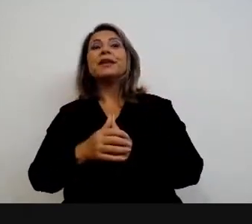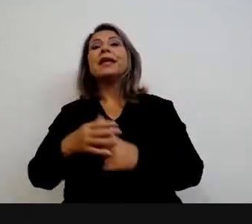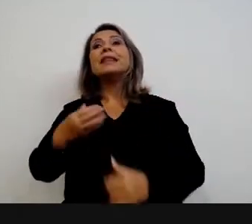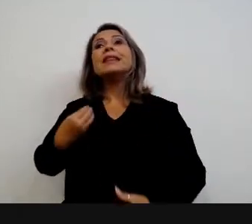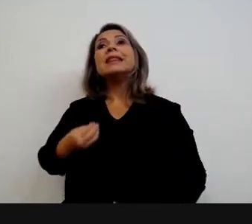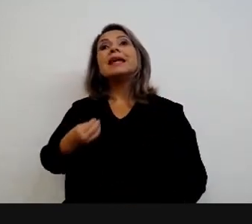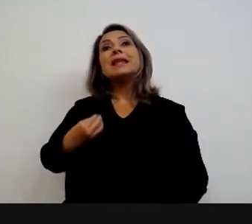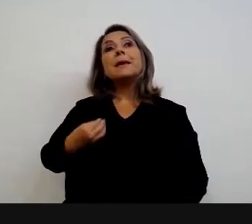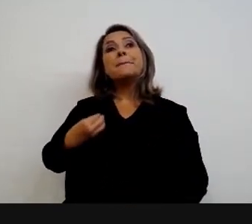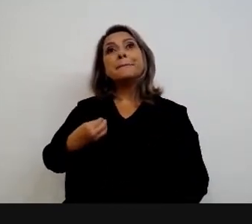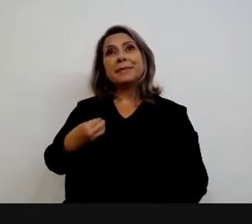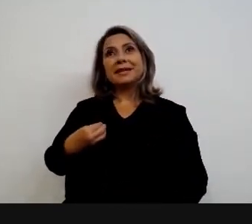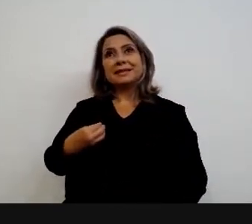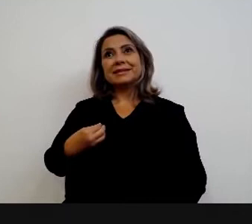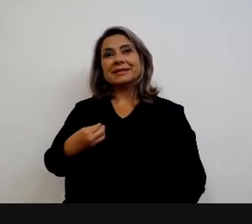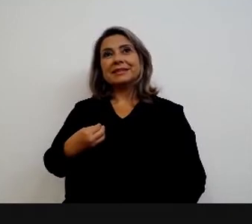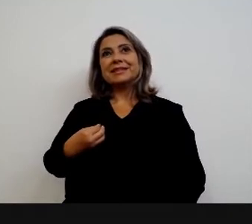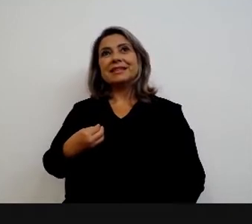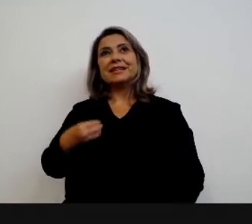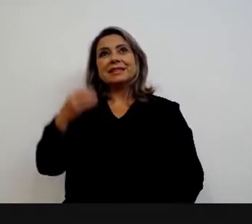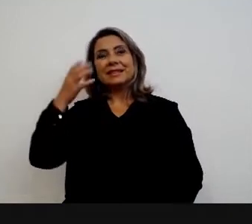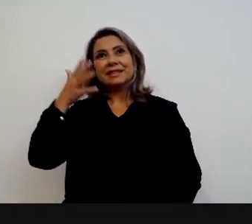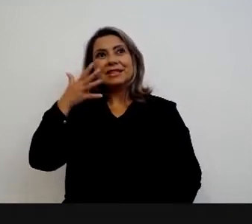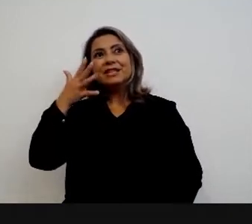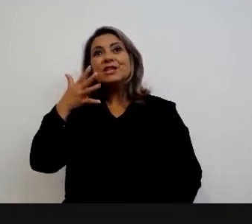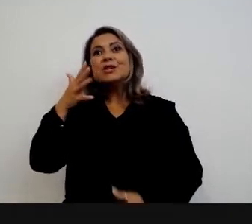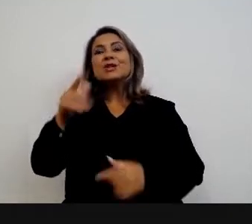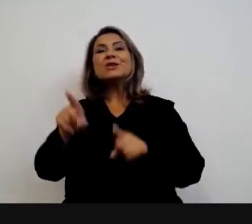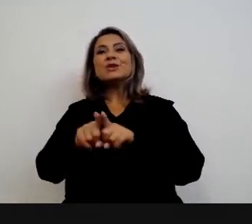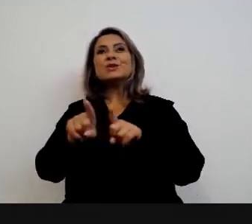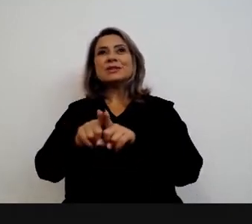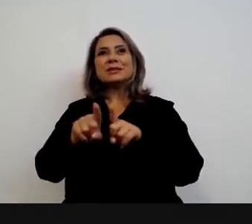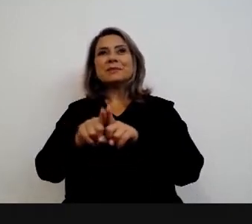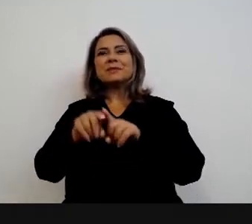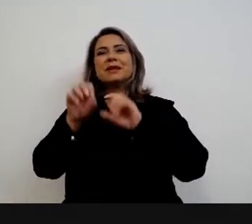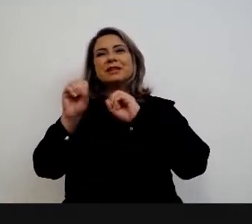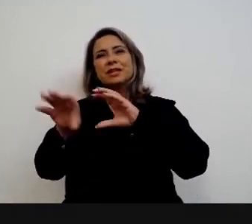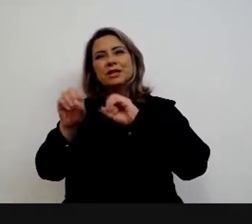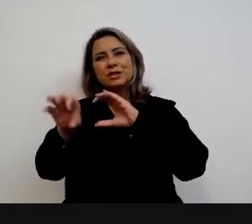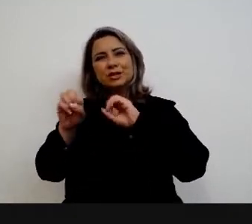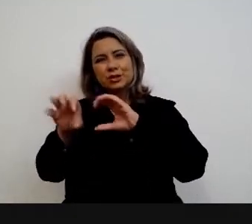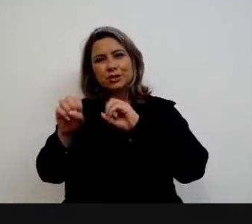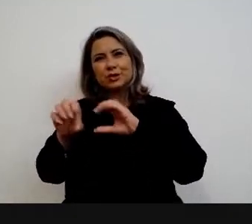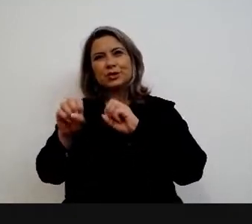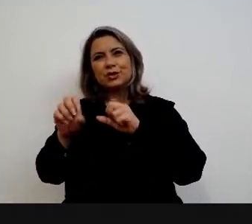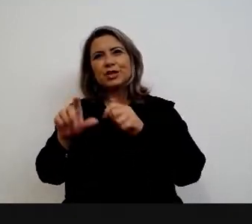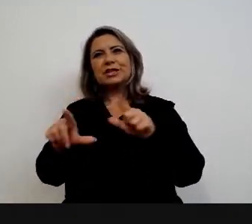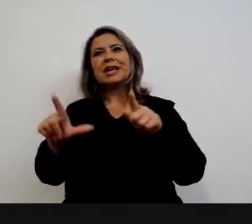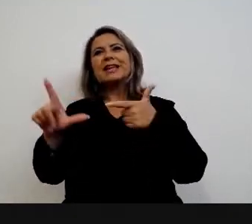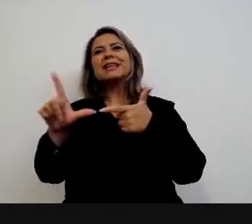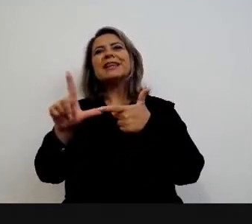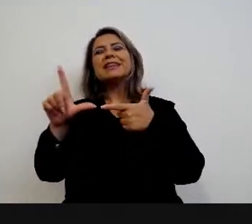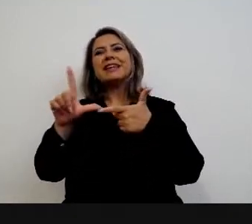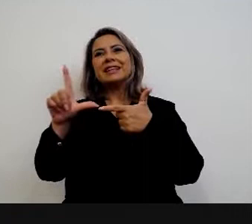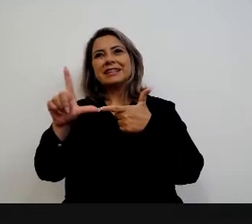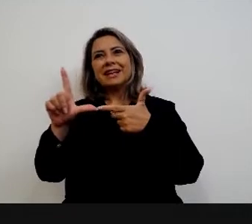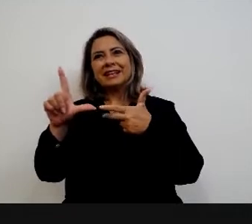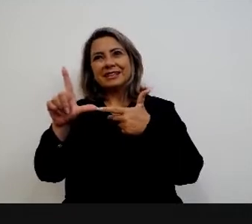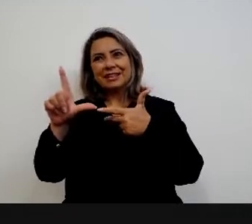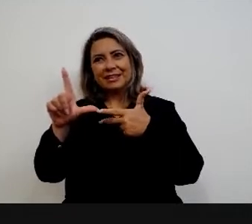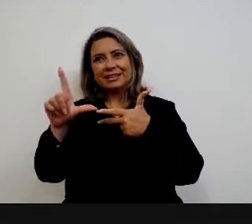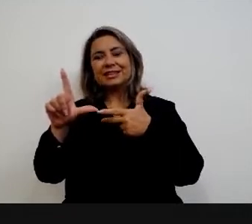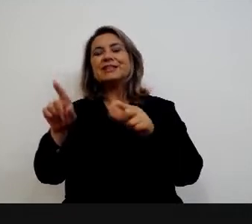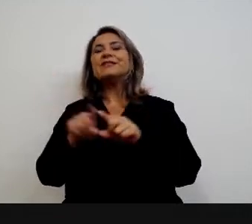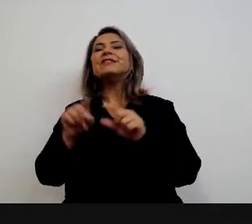presença no evento é registrada na plataforma do Seminário de Educação Legislativa. O link está disponível na entrada do auditório e na